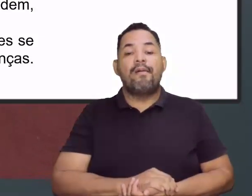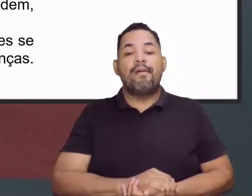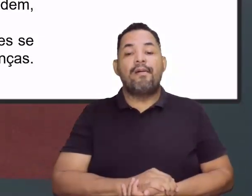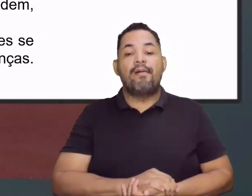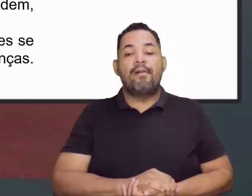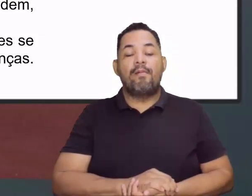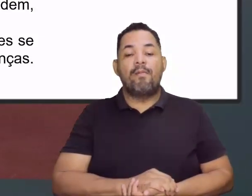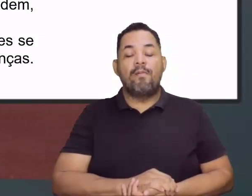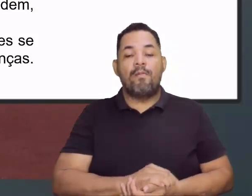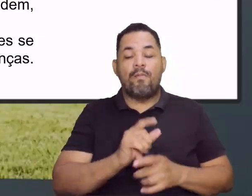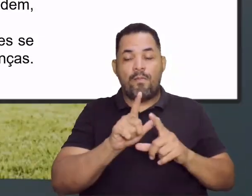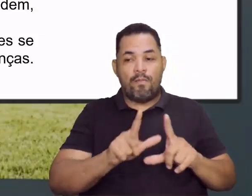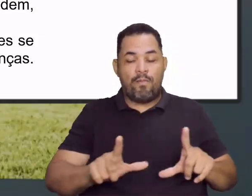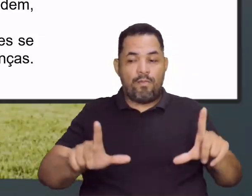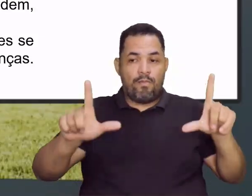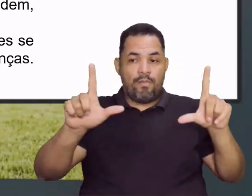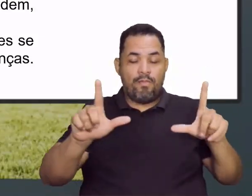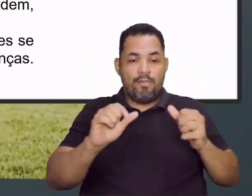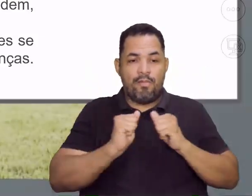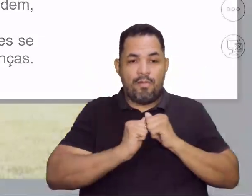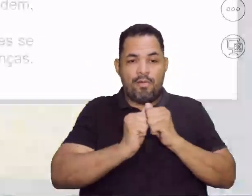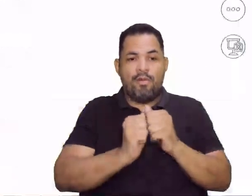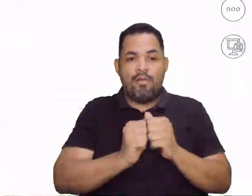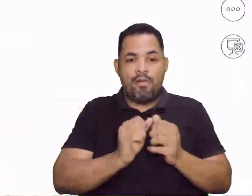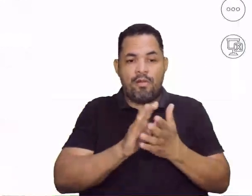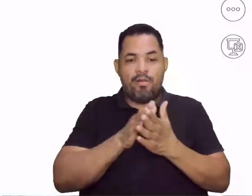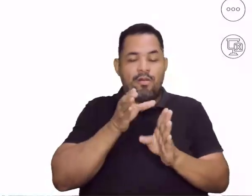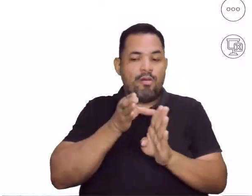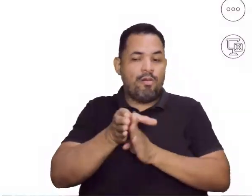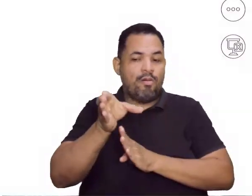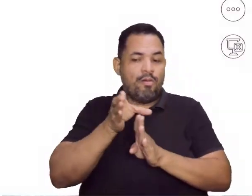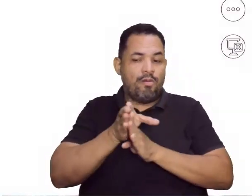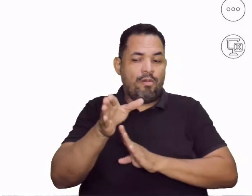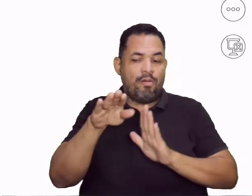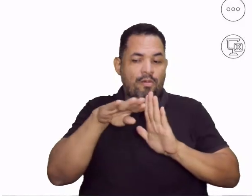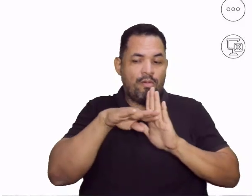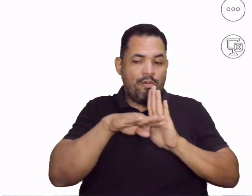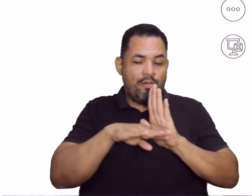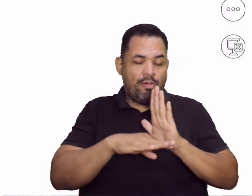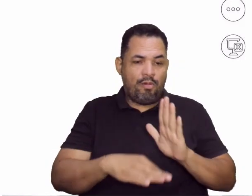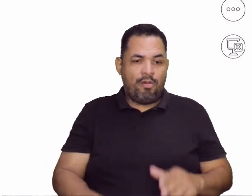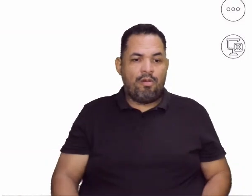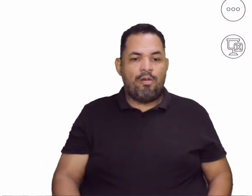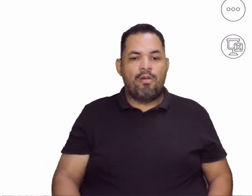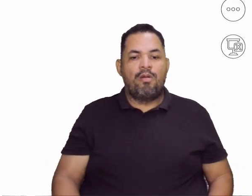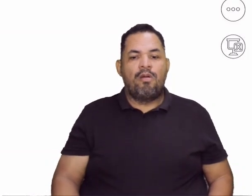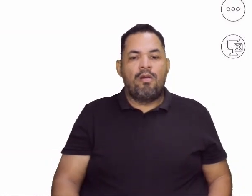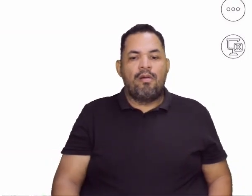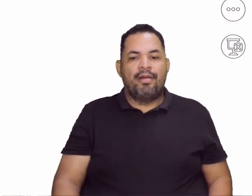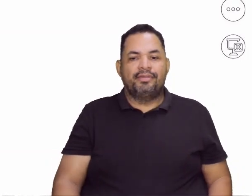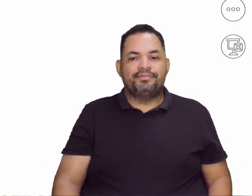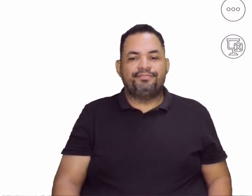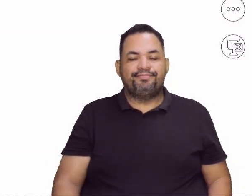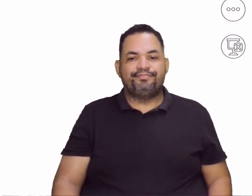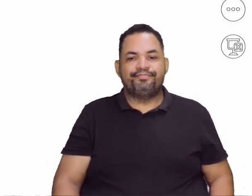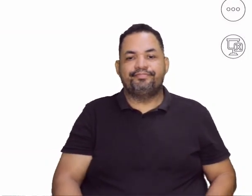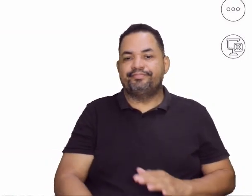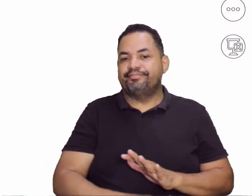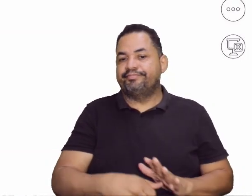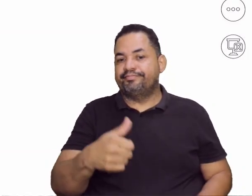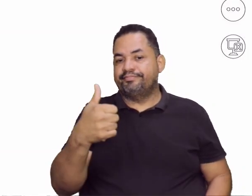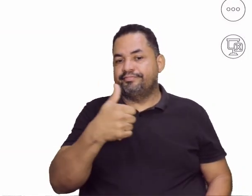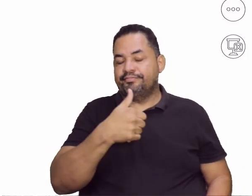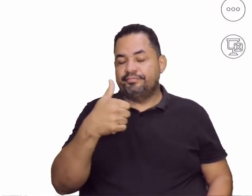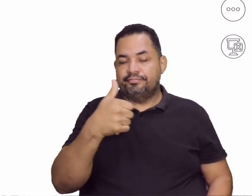Vou pedir para abrir aqui esse slide para a gente acompanhar aqui as orientações. Então, primeiro, antes de tudo, a primeira parte